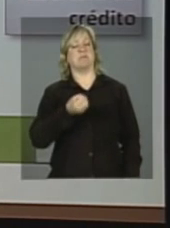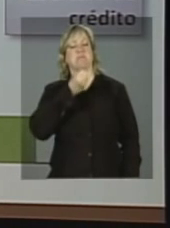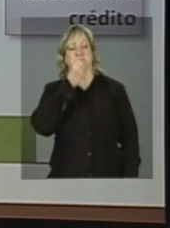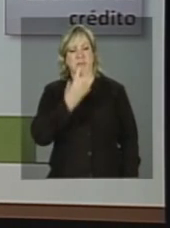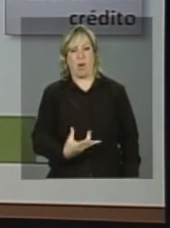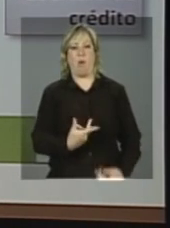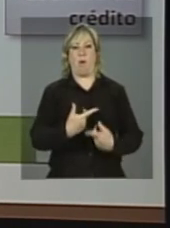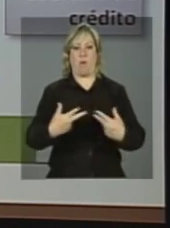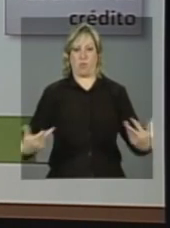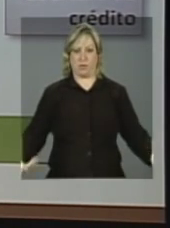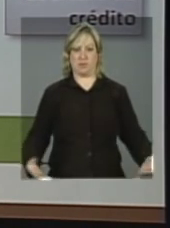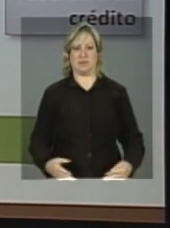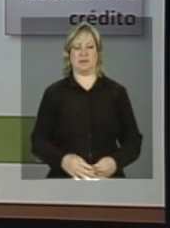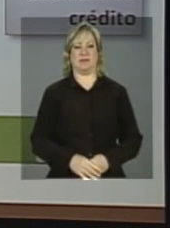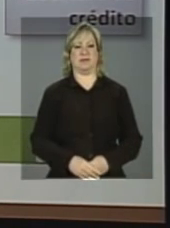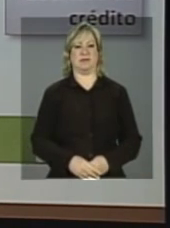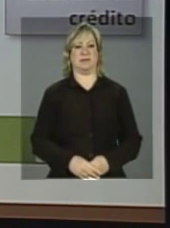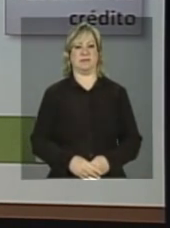condições...